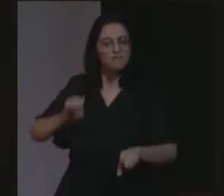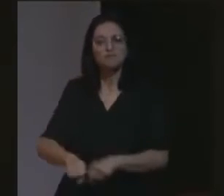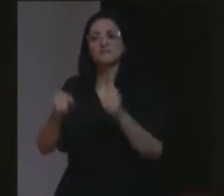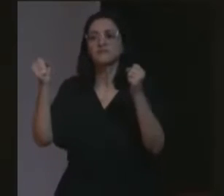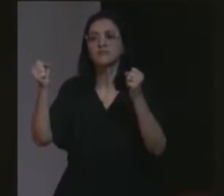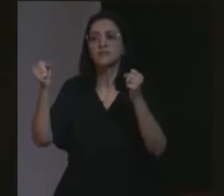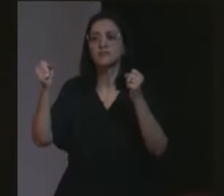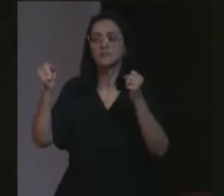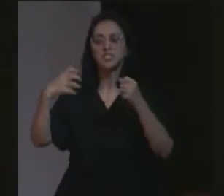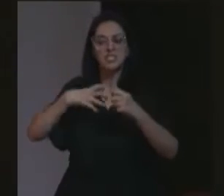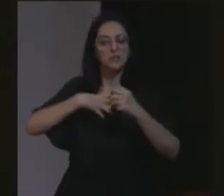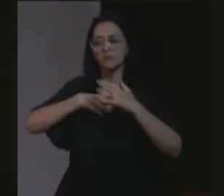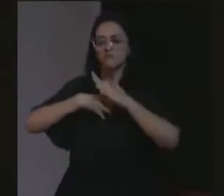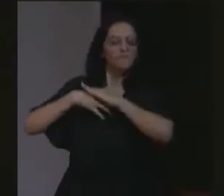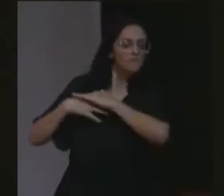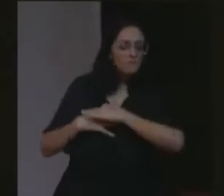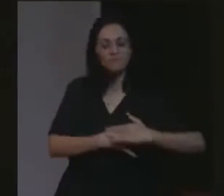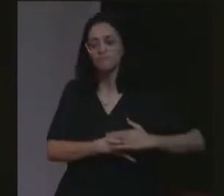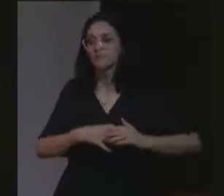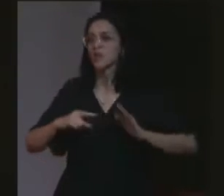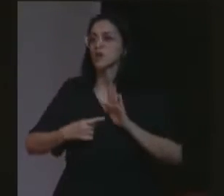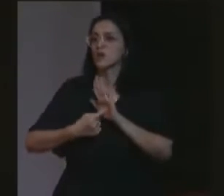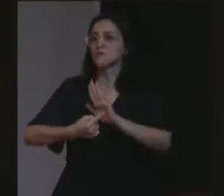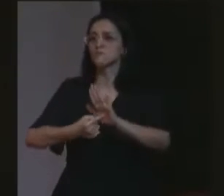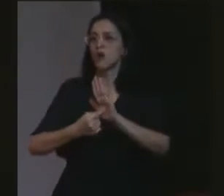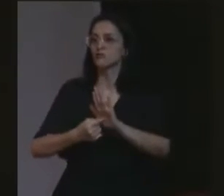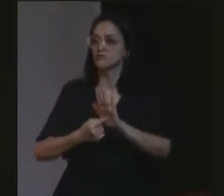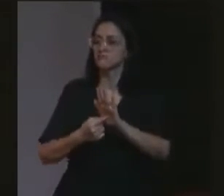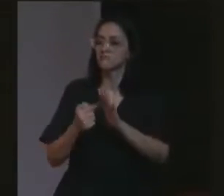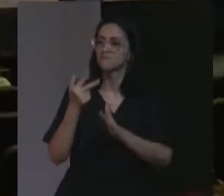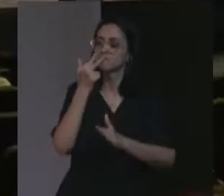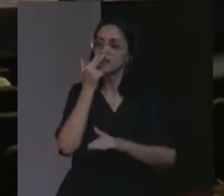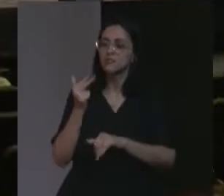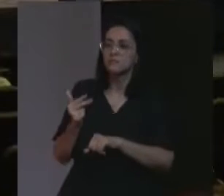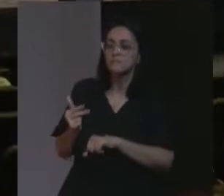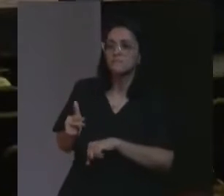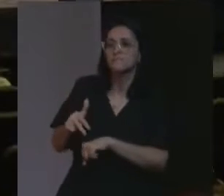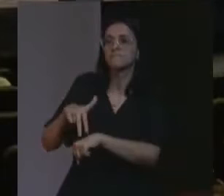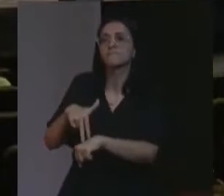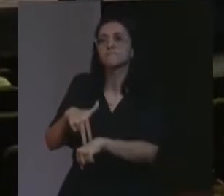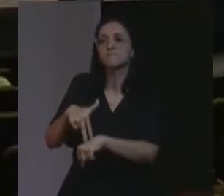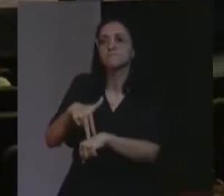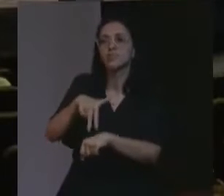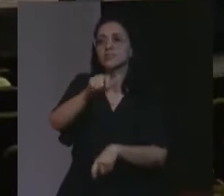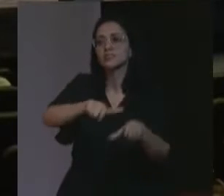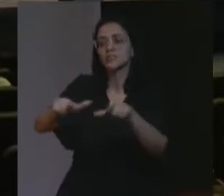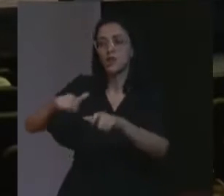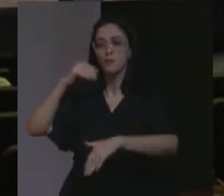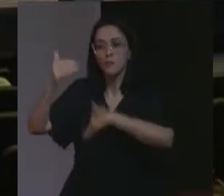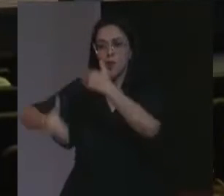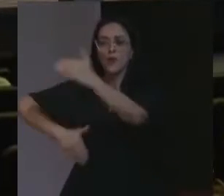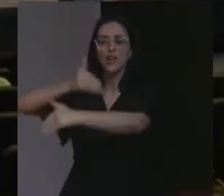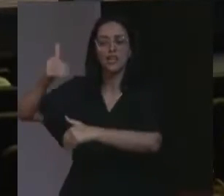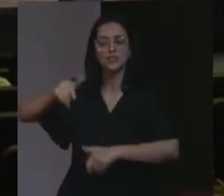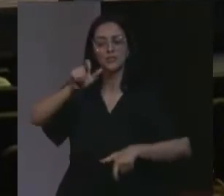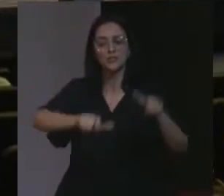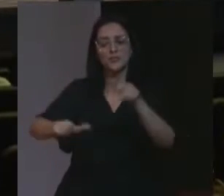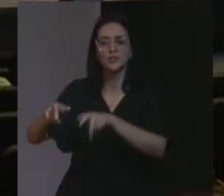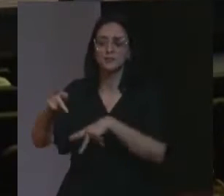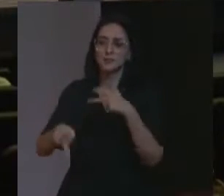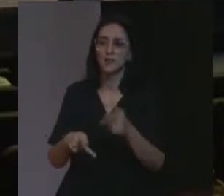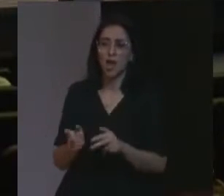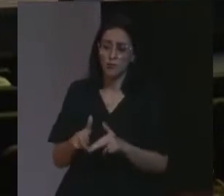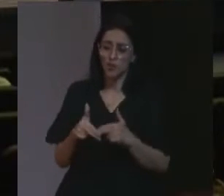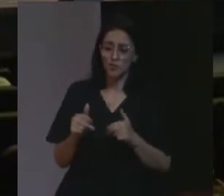os nossos sentimentos e nos faz caminhar no sentido da civilização e no progresso da civilização. É